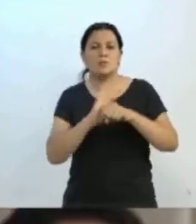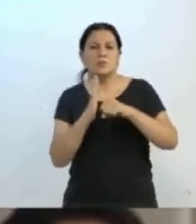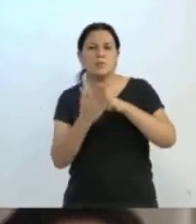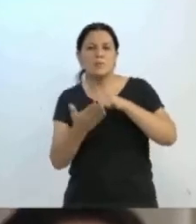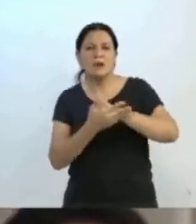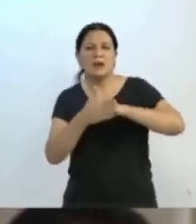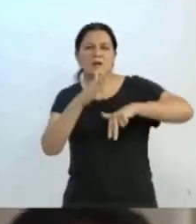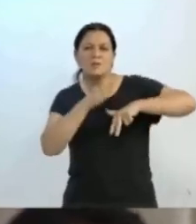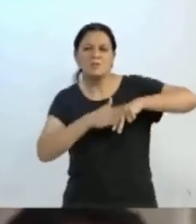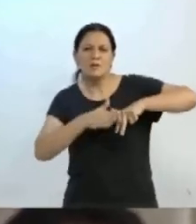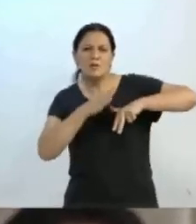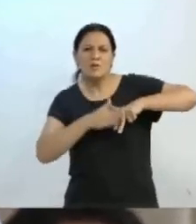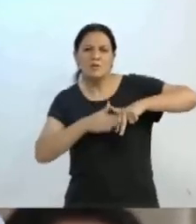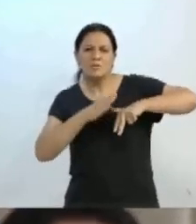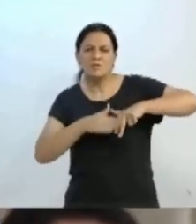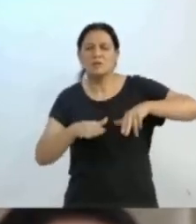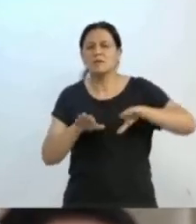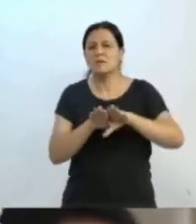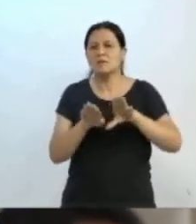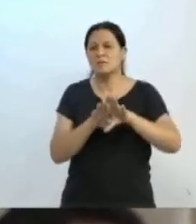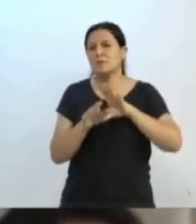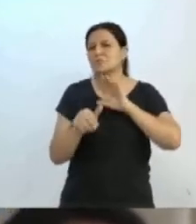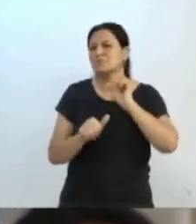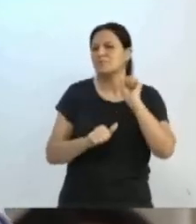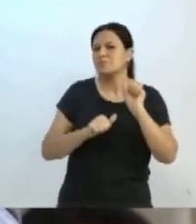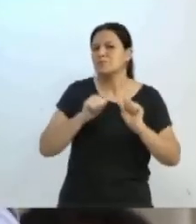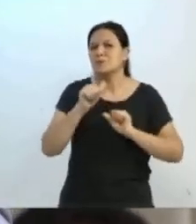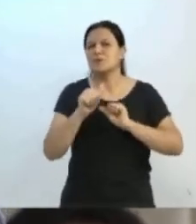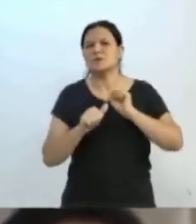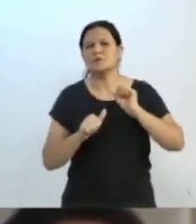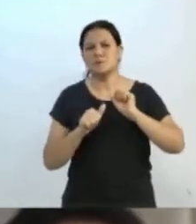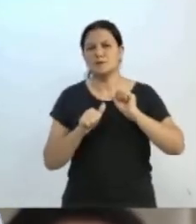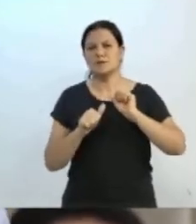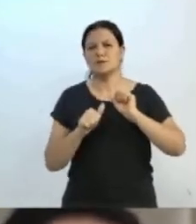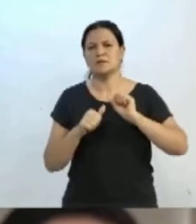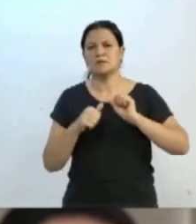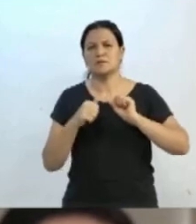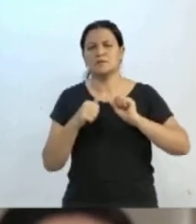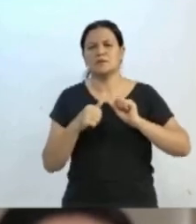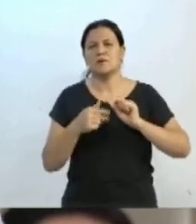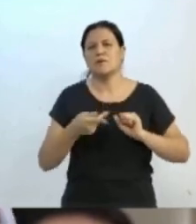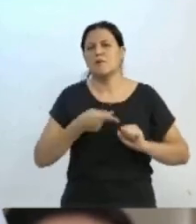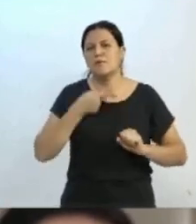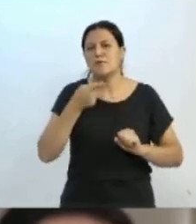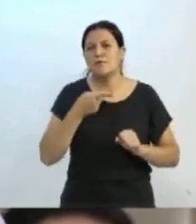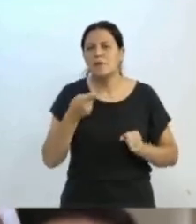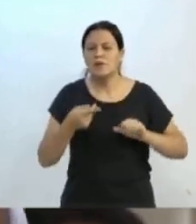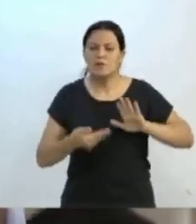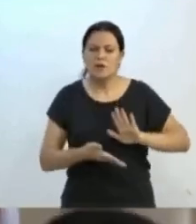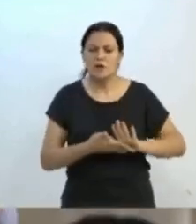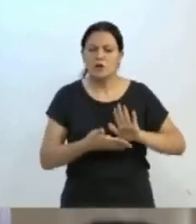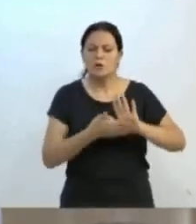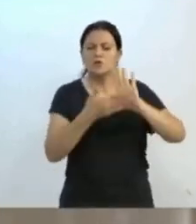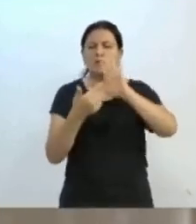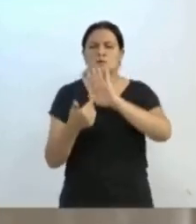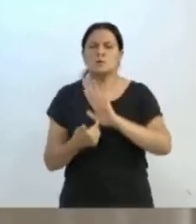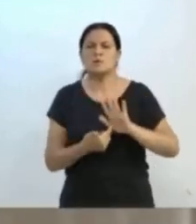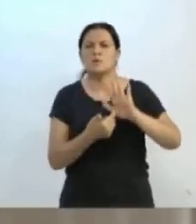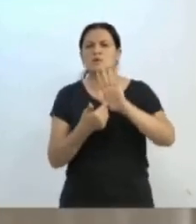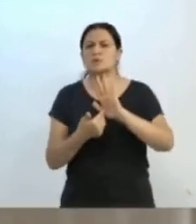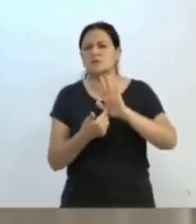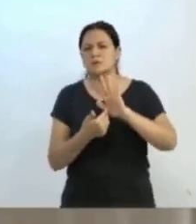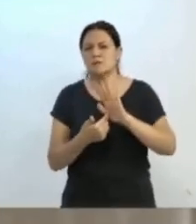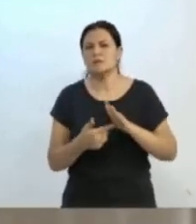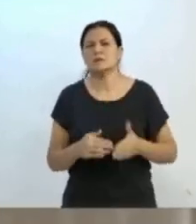modificação, vamos dizer assim, dos seus discursos, agora elogiando, mostrando, muito